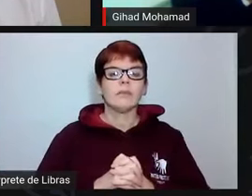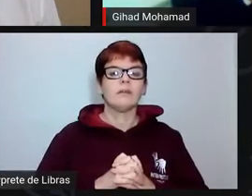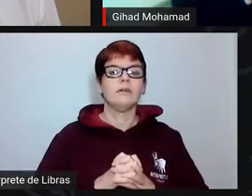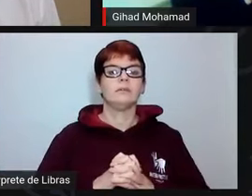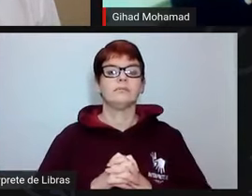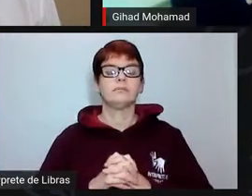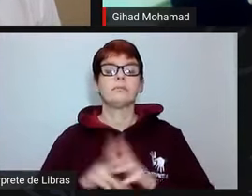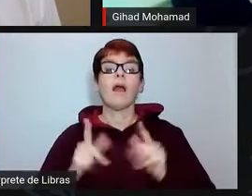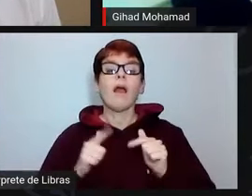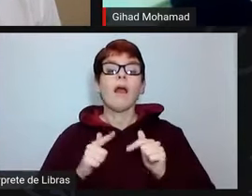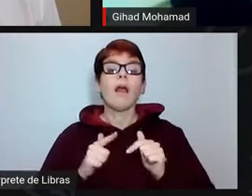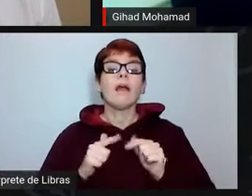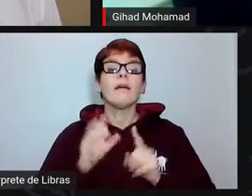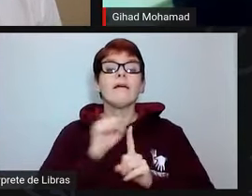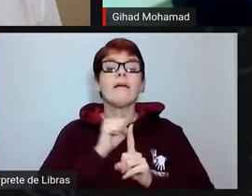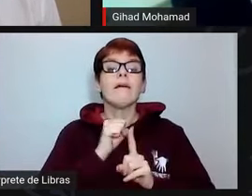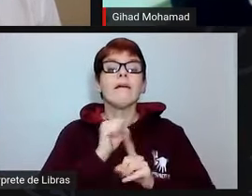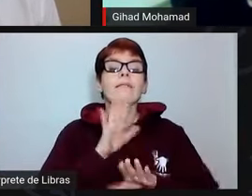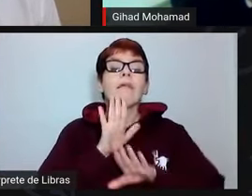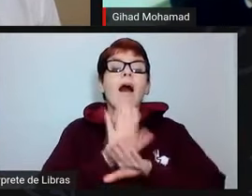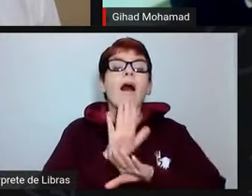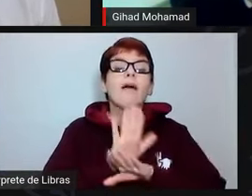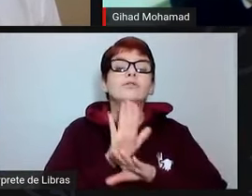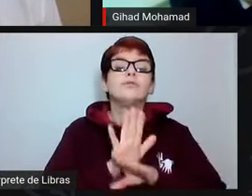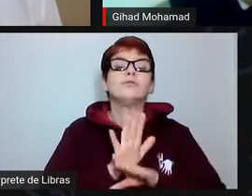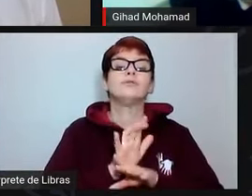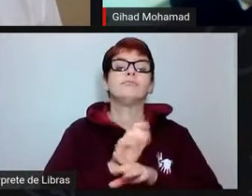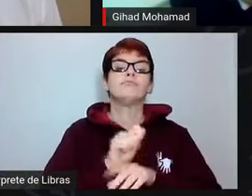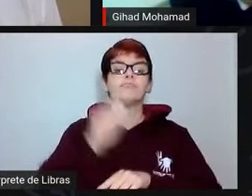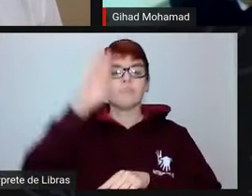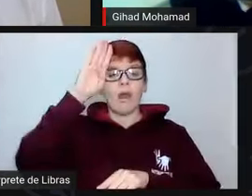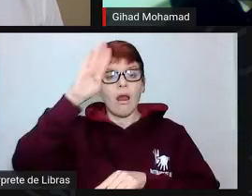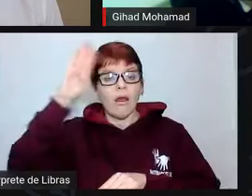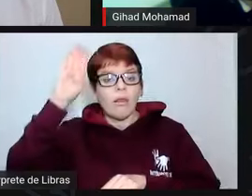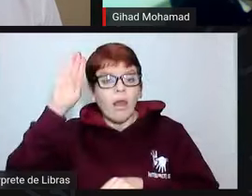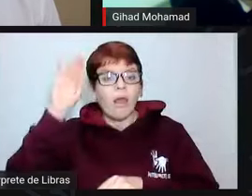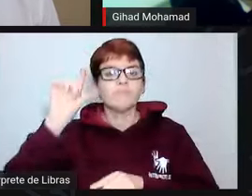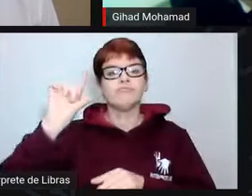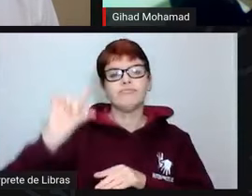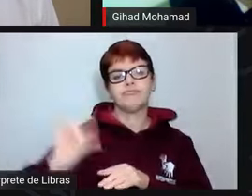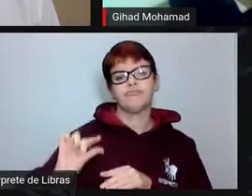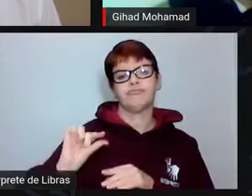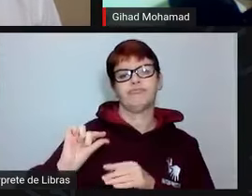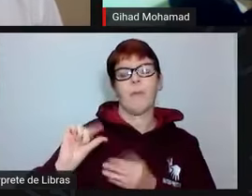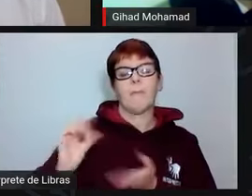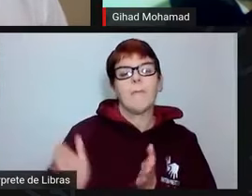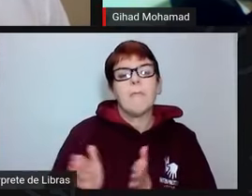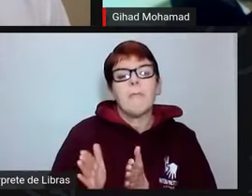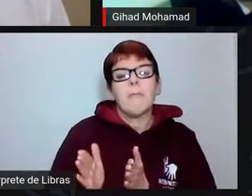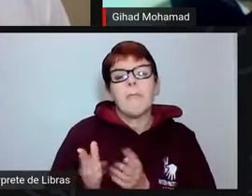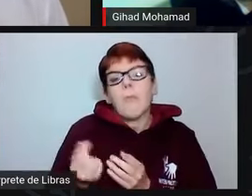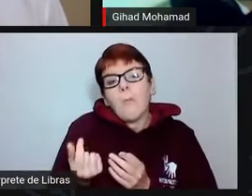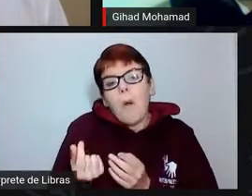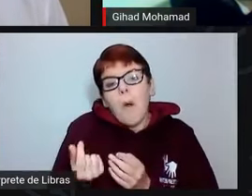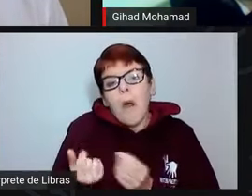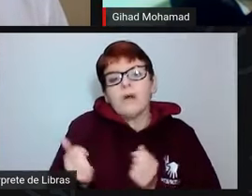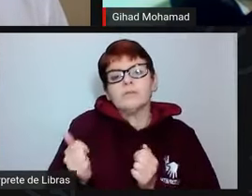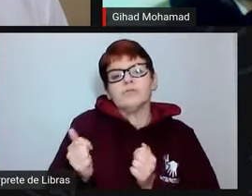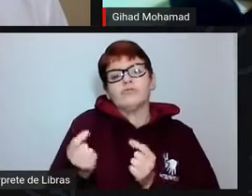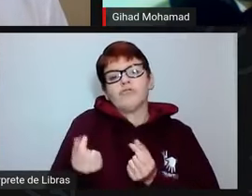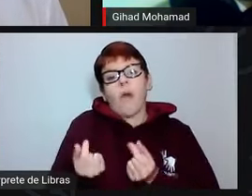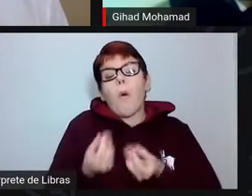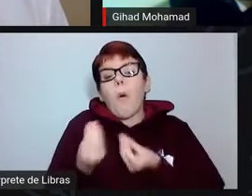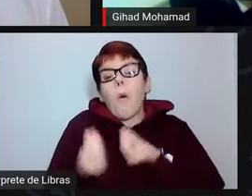E assistência estudantil, professor, para os alunos de baixa renda, porque grande parte das pessoas às vezes comentam que a Universidade